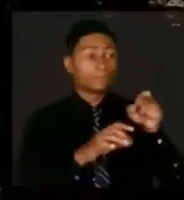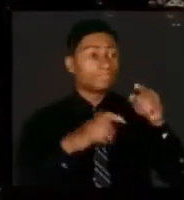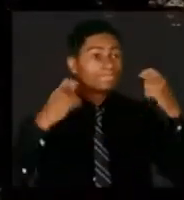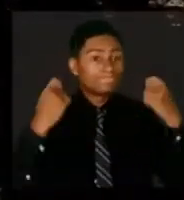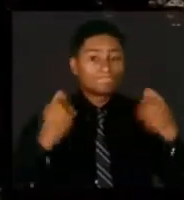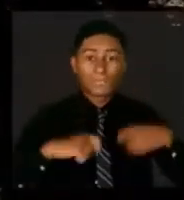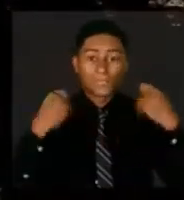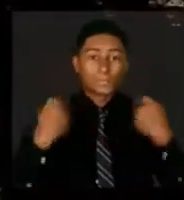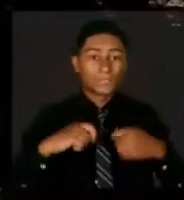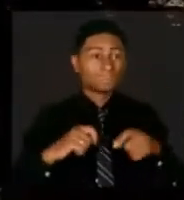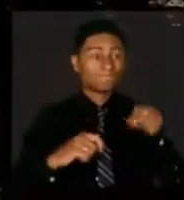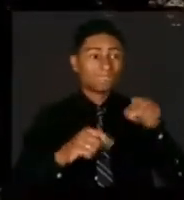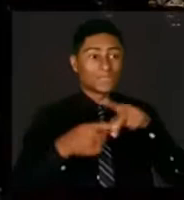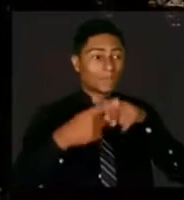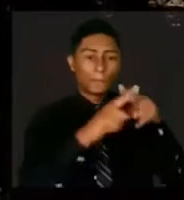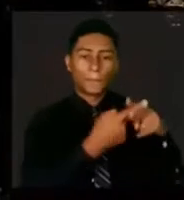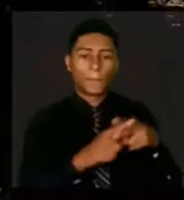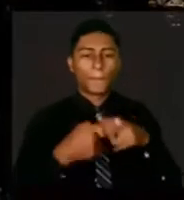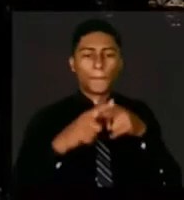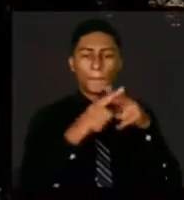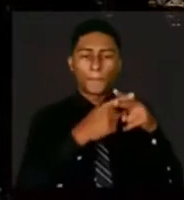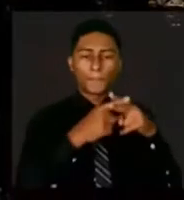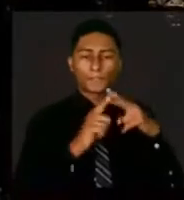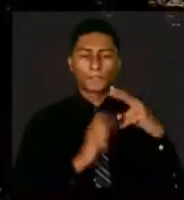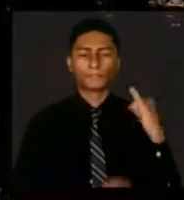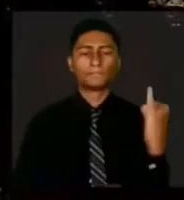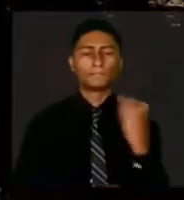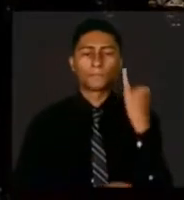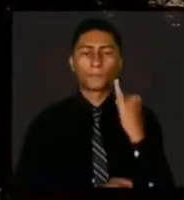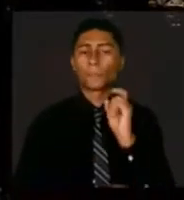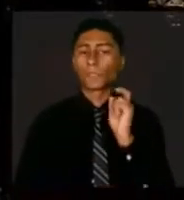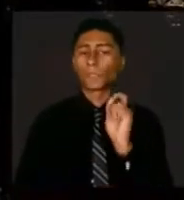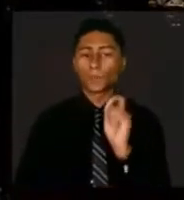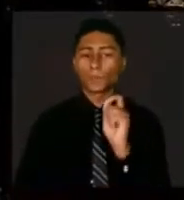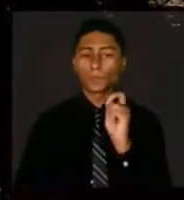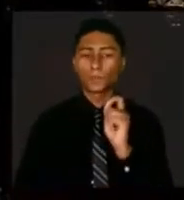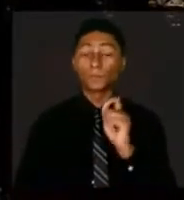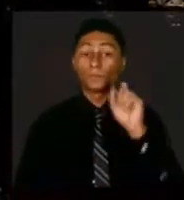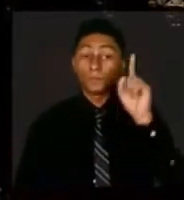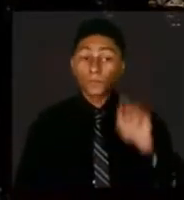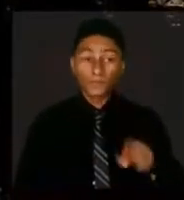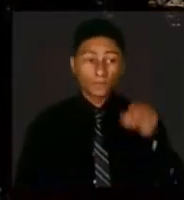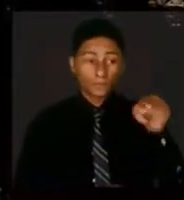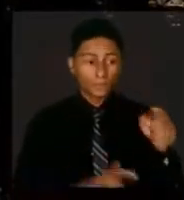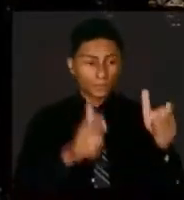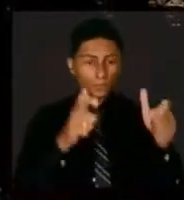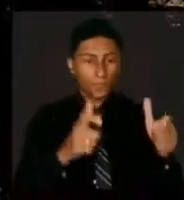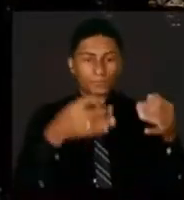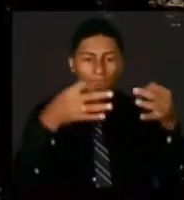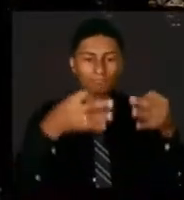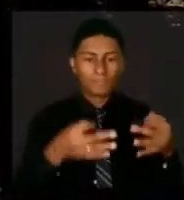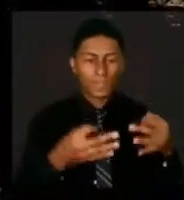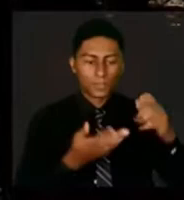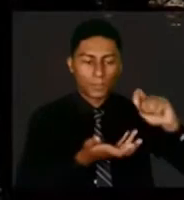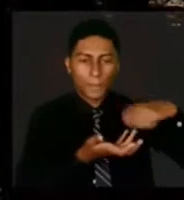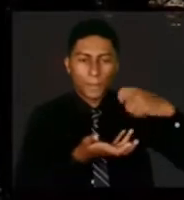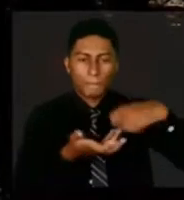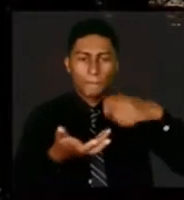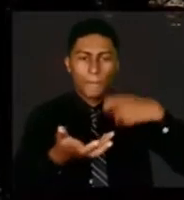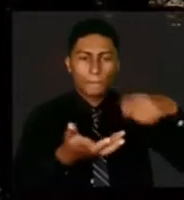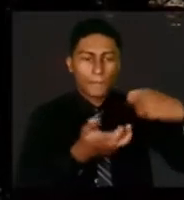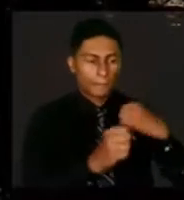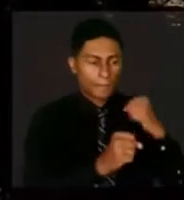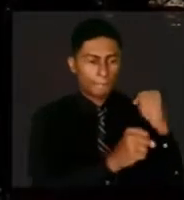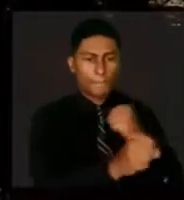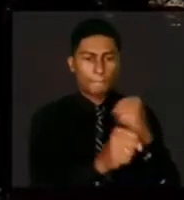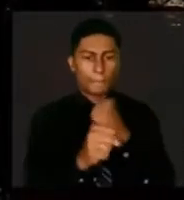funcionamento da escola, que é a construção de um refeitório para que a escola possa atender melhor os seus